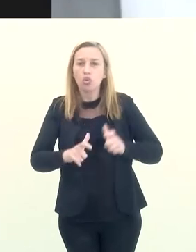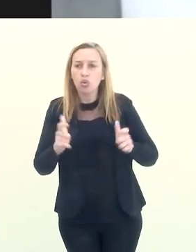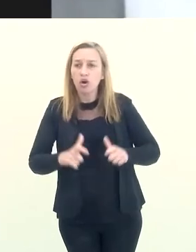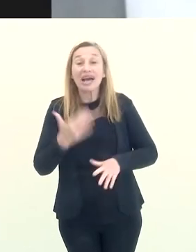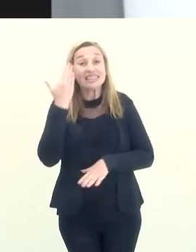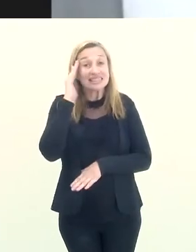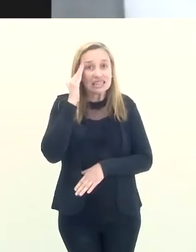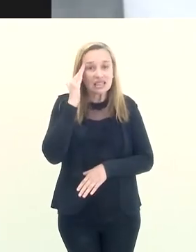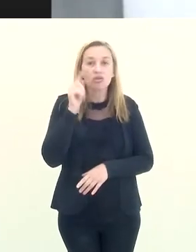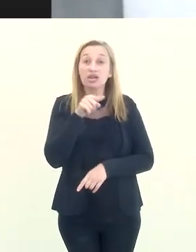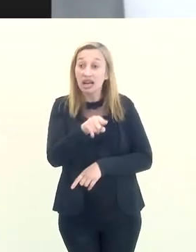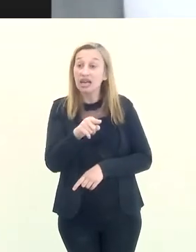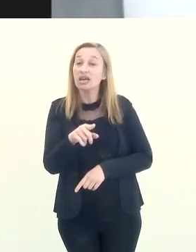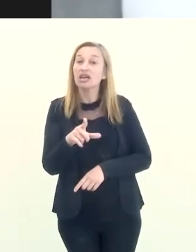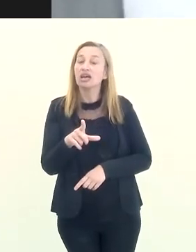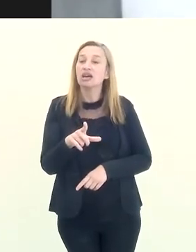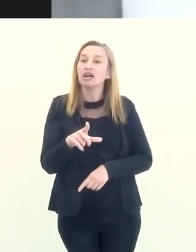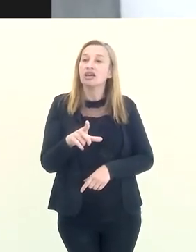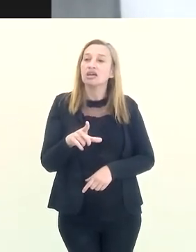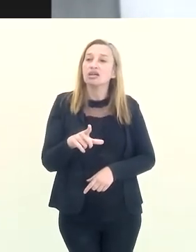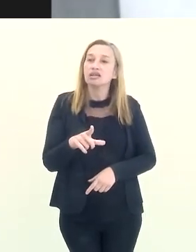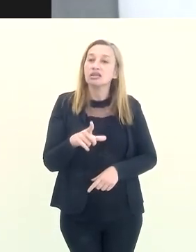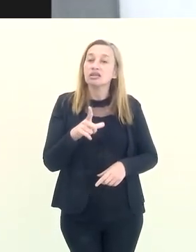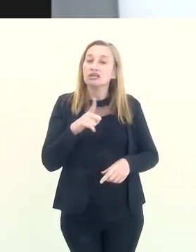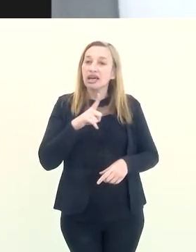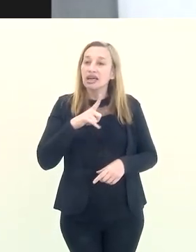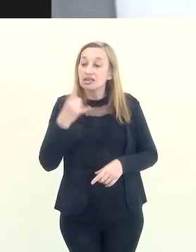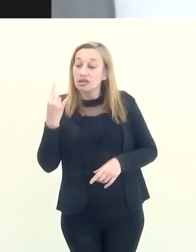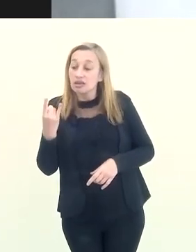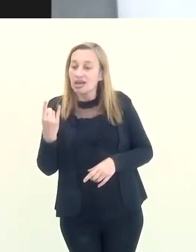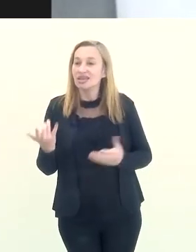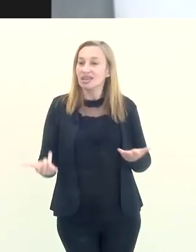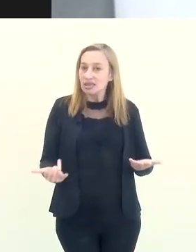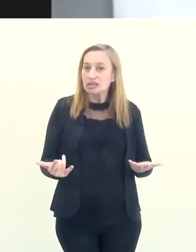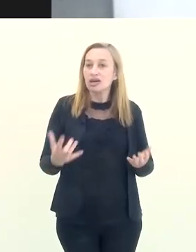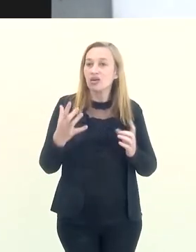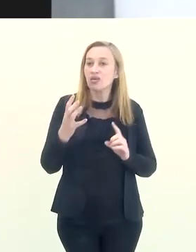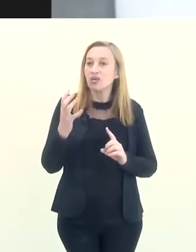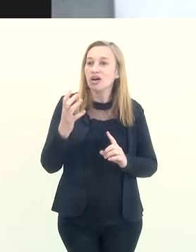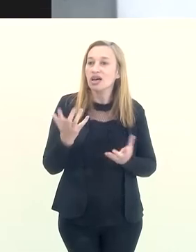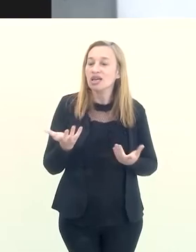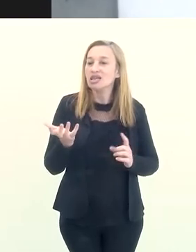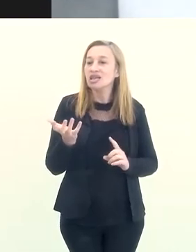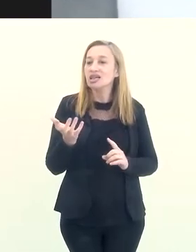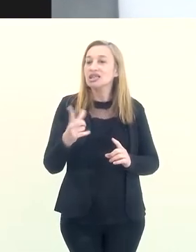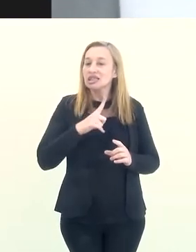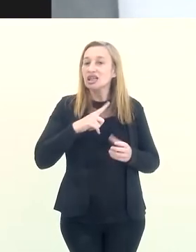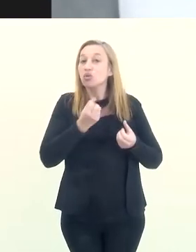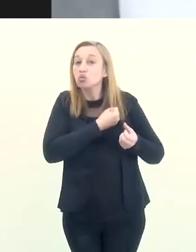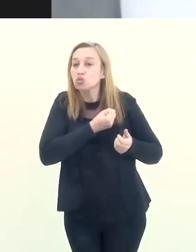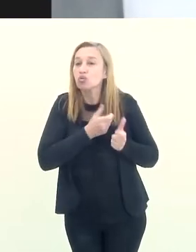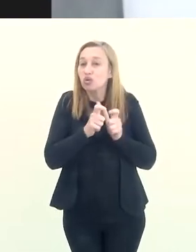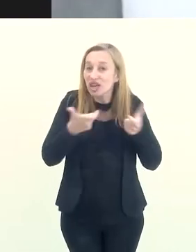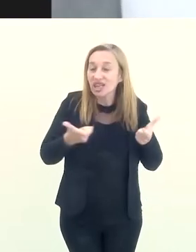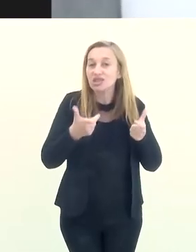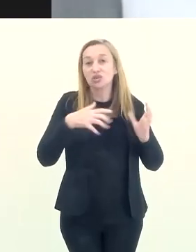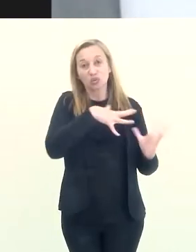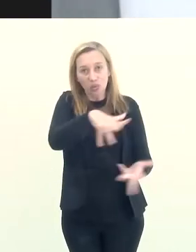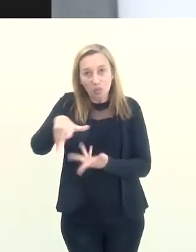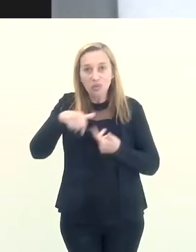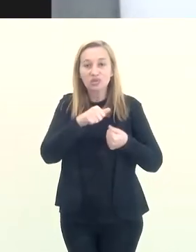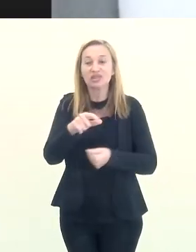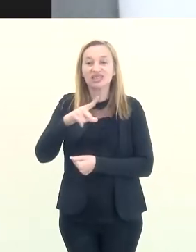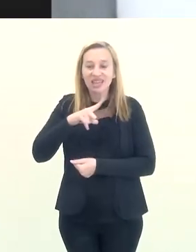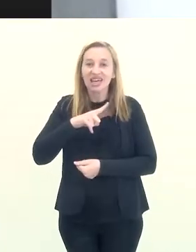local, entendeu que ali cabia essa atração, que tem uma demanda